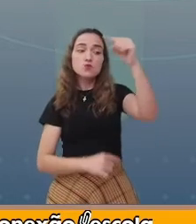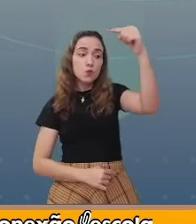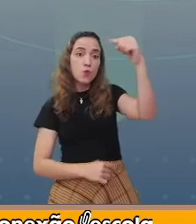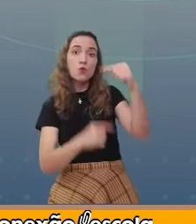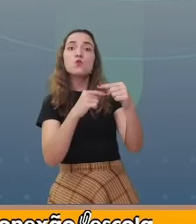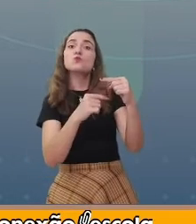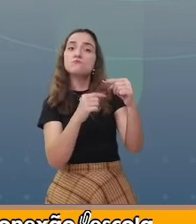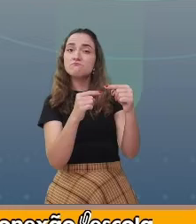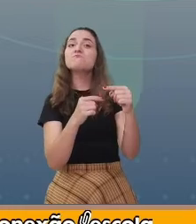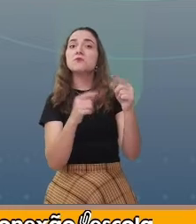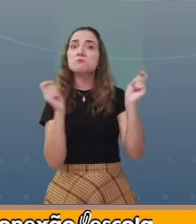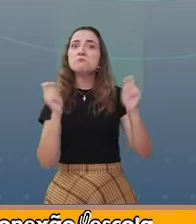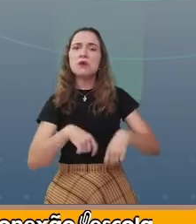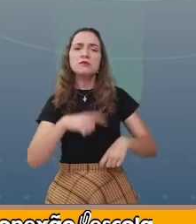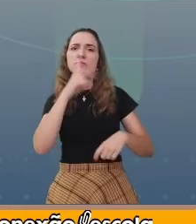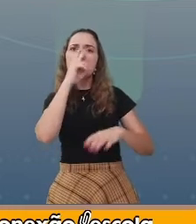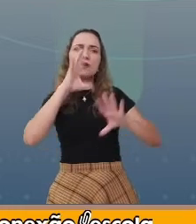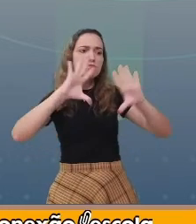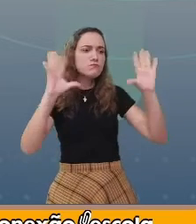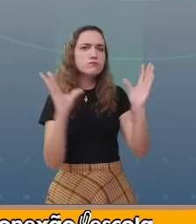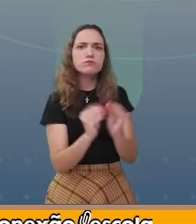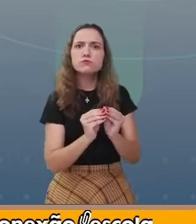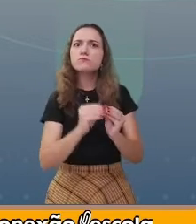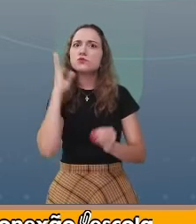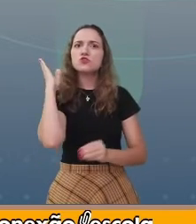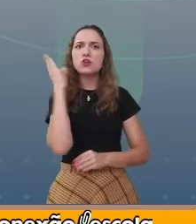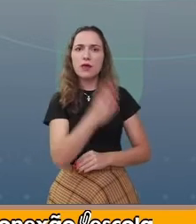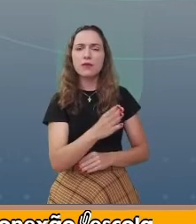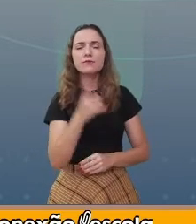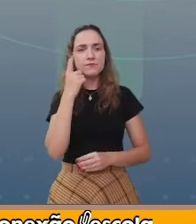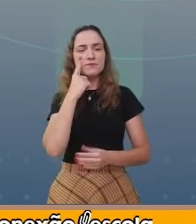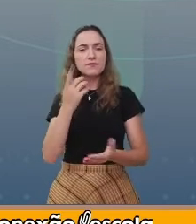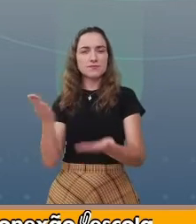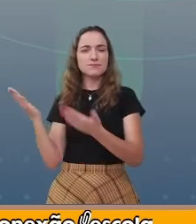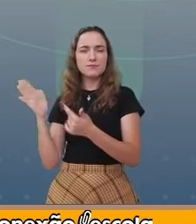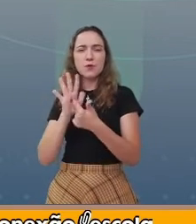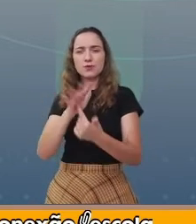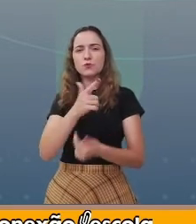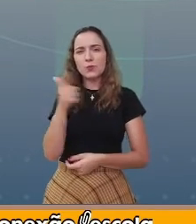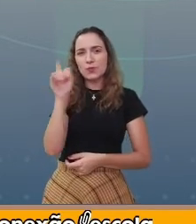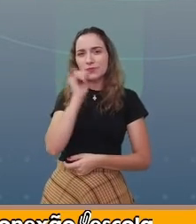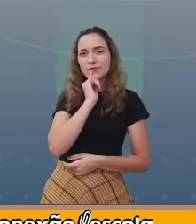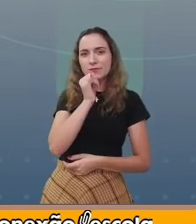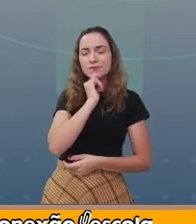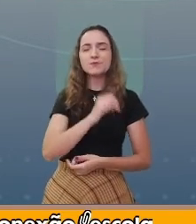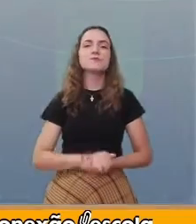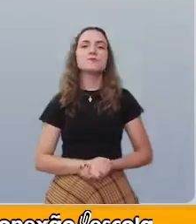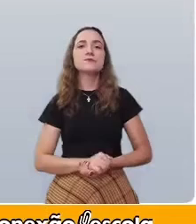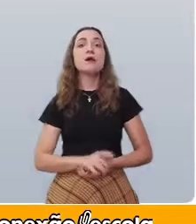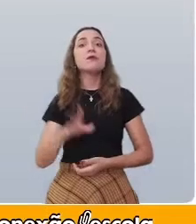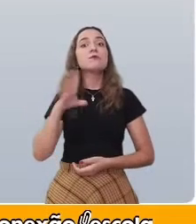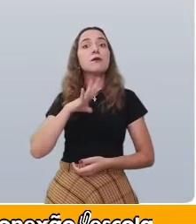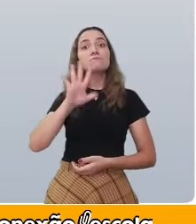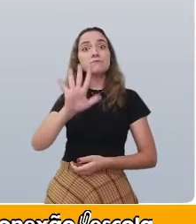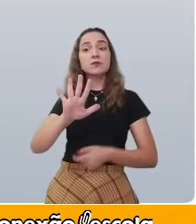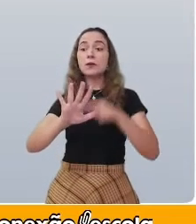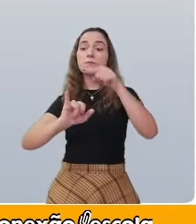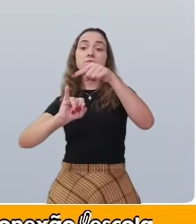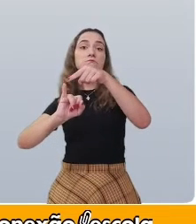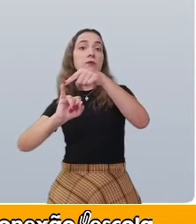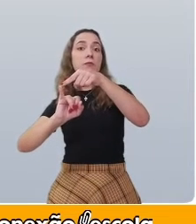curto, objetivo, direto? Vamos ver o outro exemplo. Dedo, mindinho.